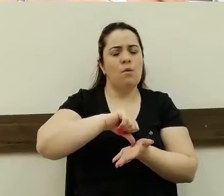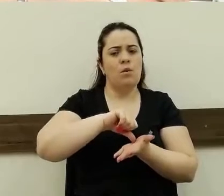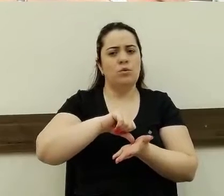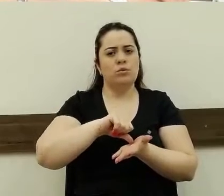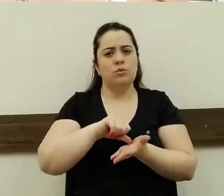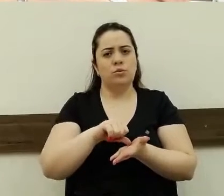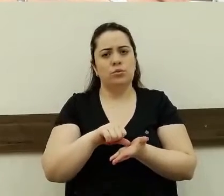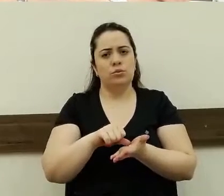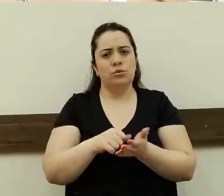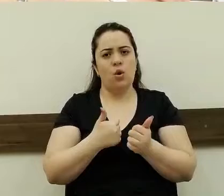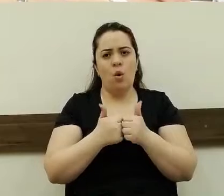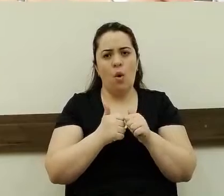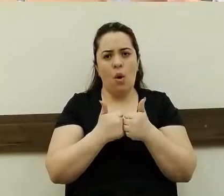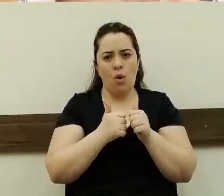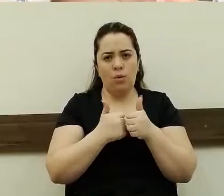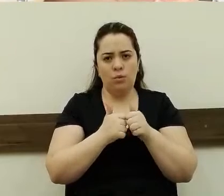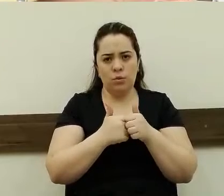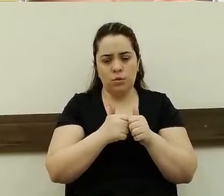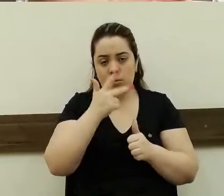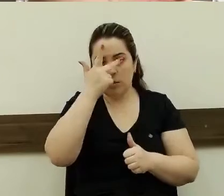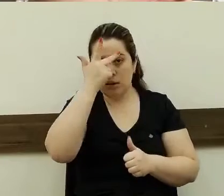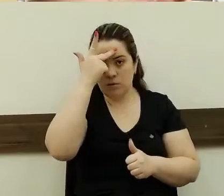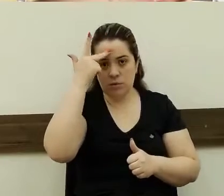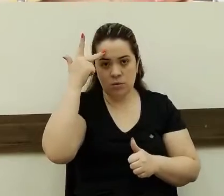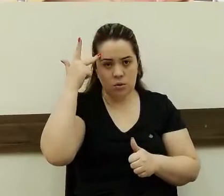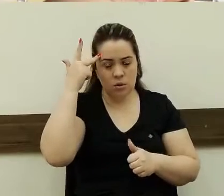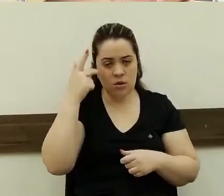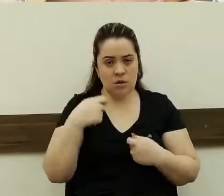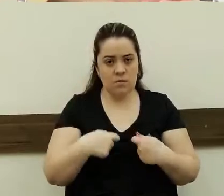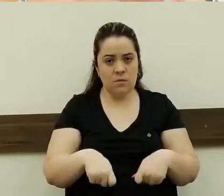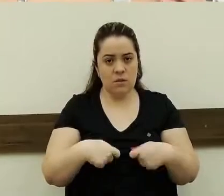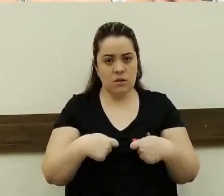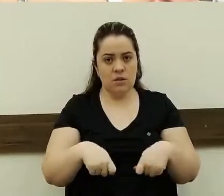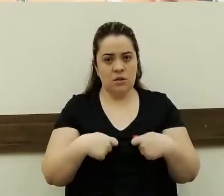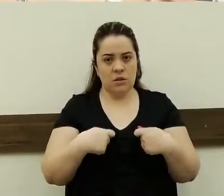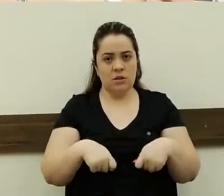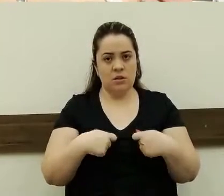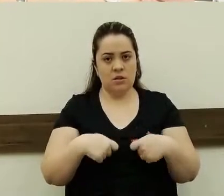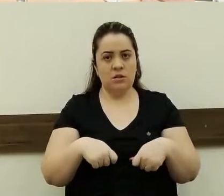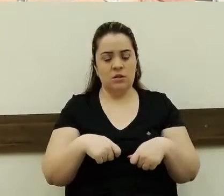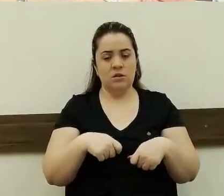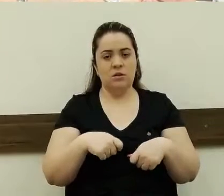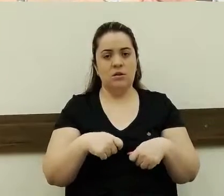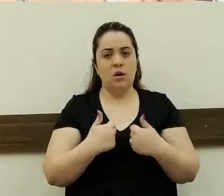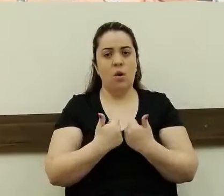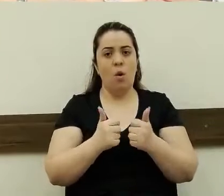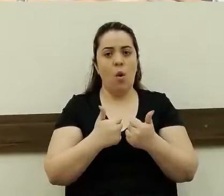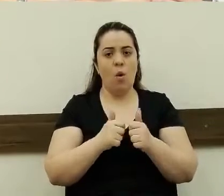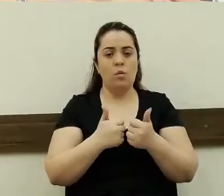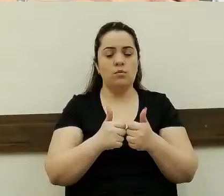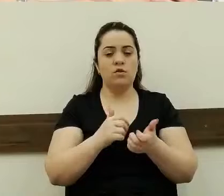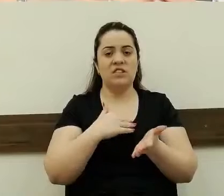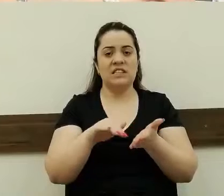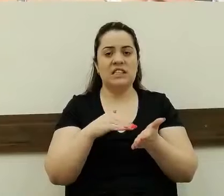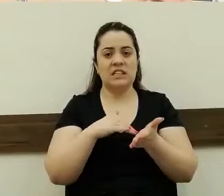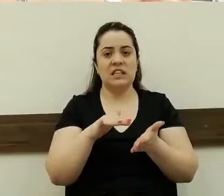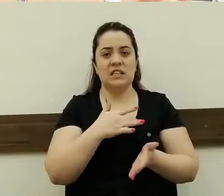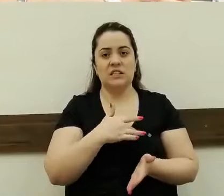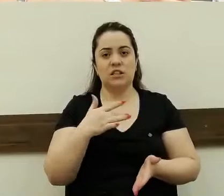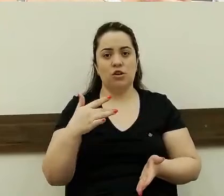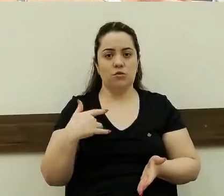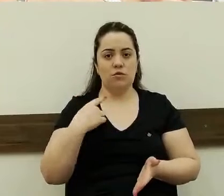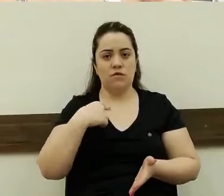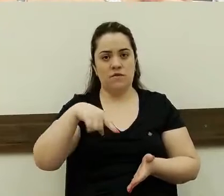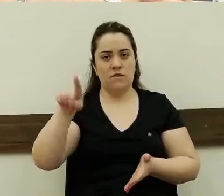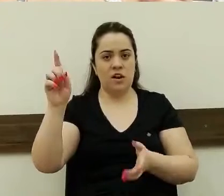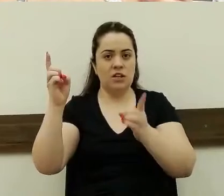para as pessoas que dependem do transporte da Secretaria de Saúde para ir fazer atendimento